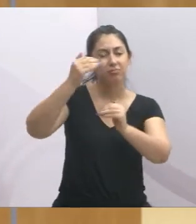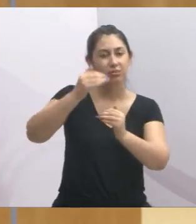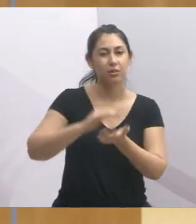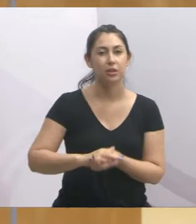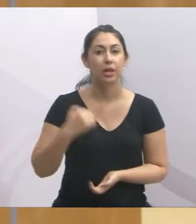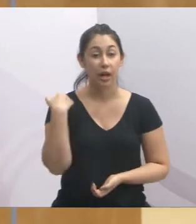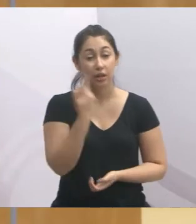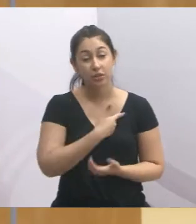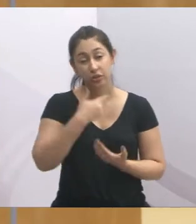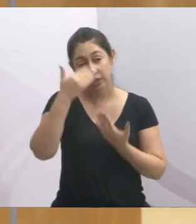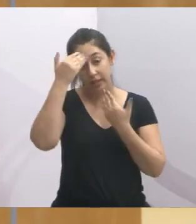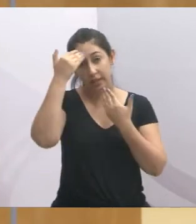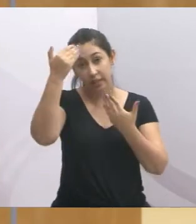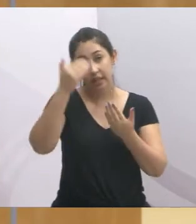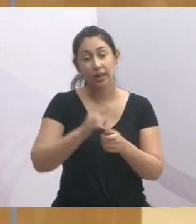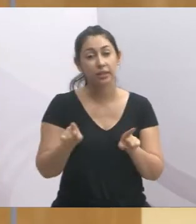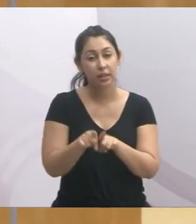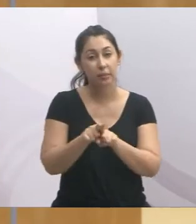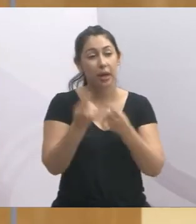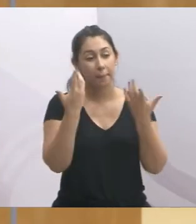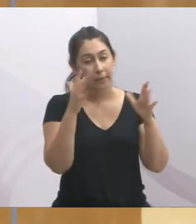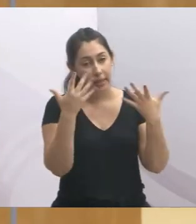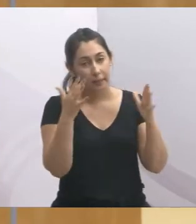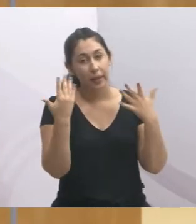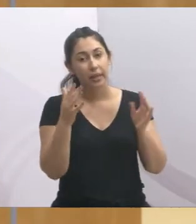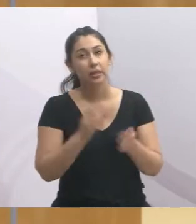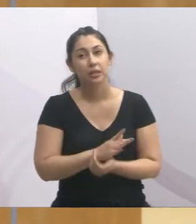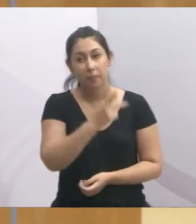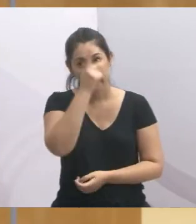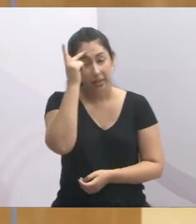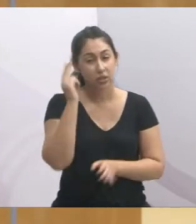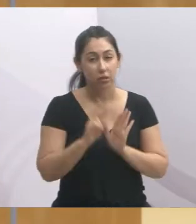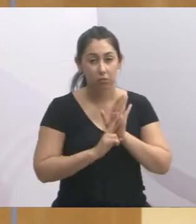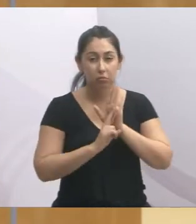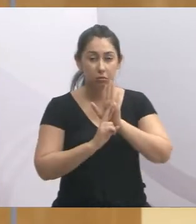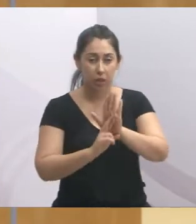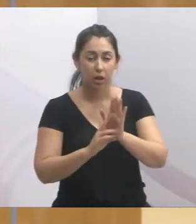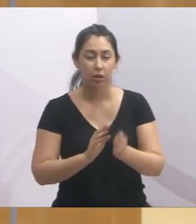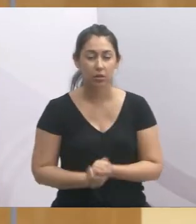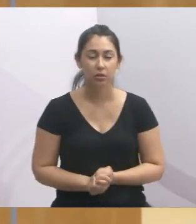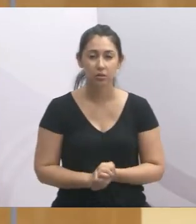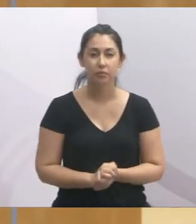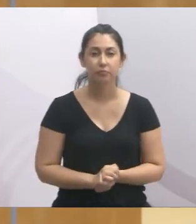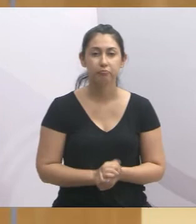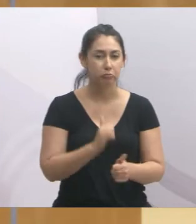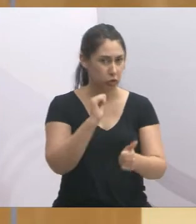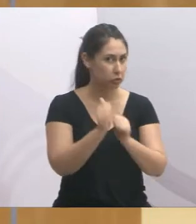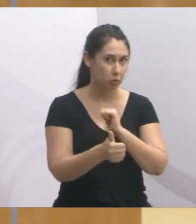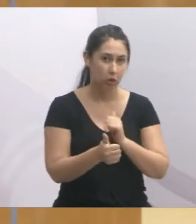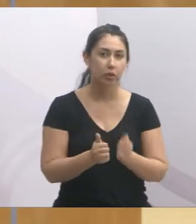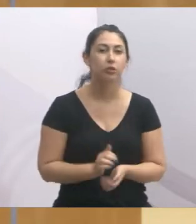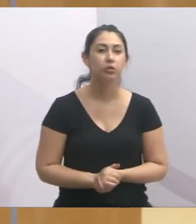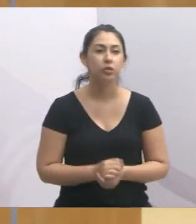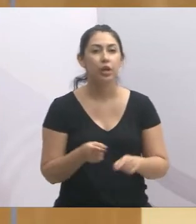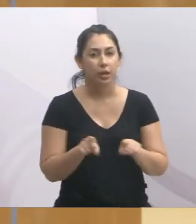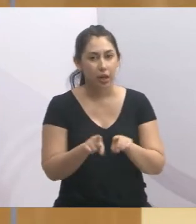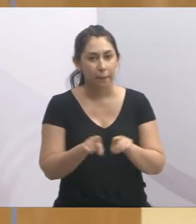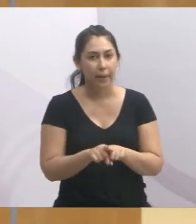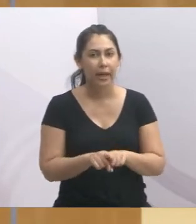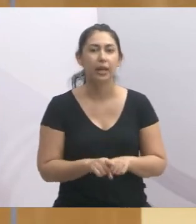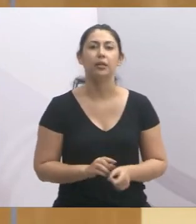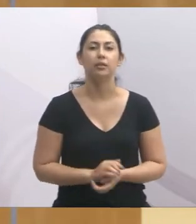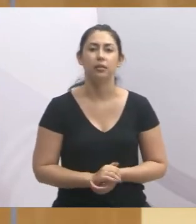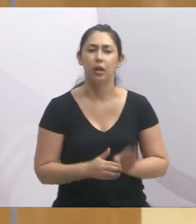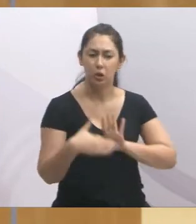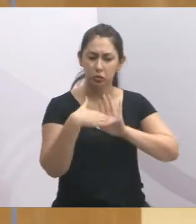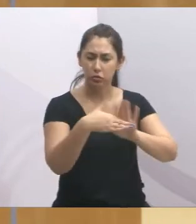agradece muito para a Beniza e o Osíris, que é a frente desse grande trabalho na Liga Municipal do Esporte, revitalizando o esporte na nossa